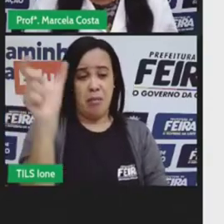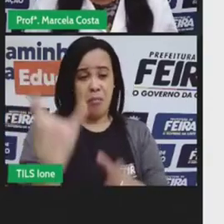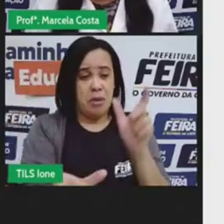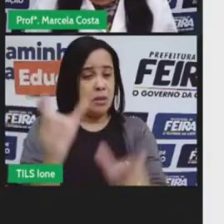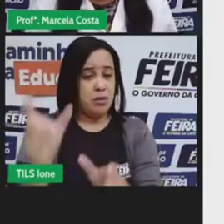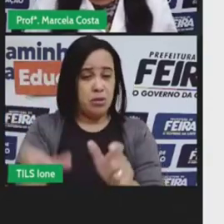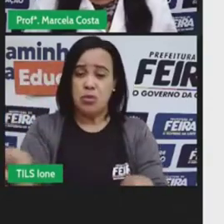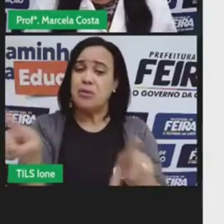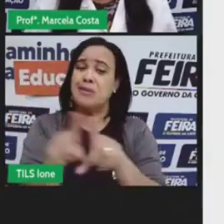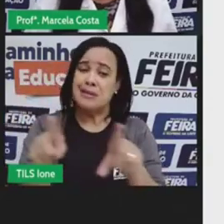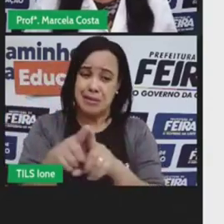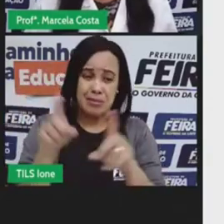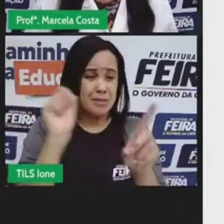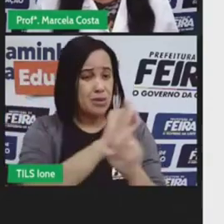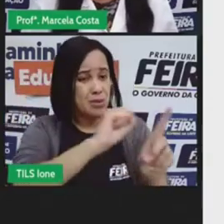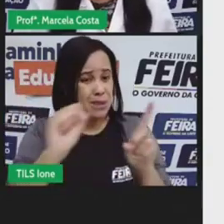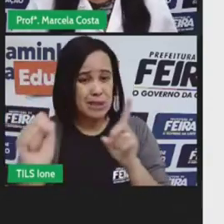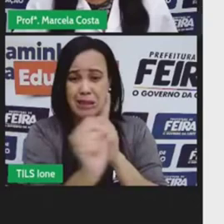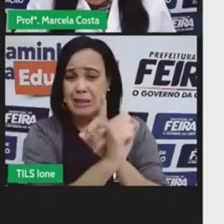natureza, tá?